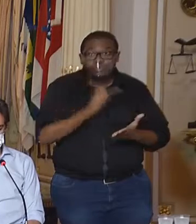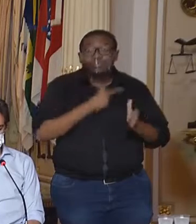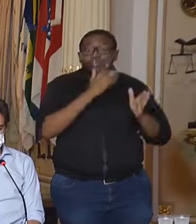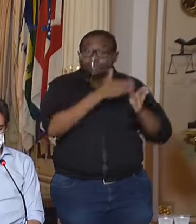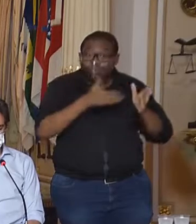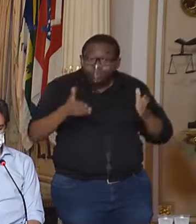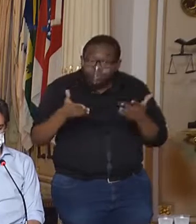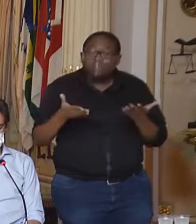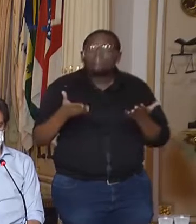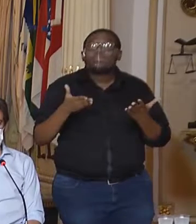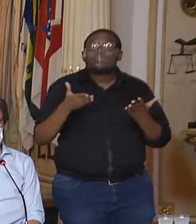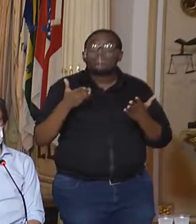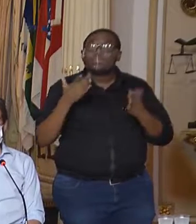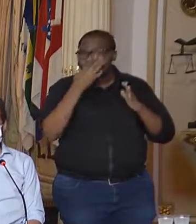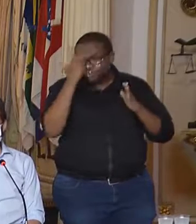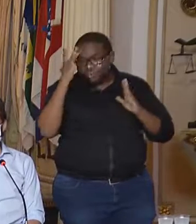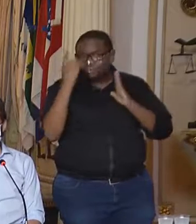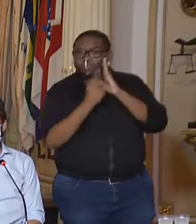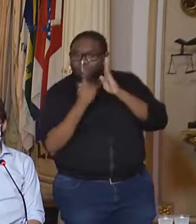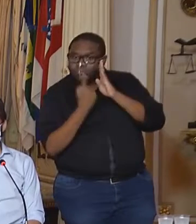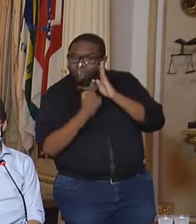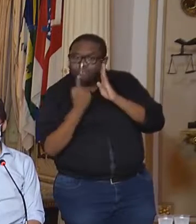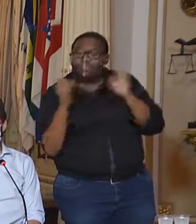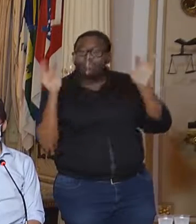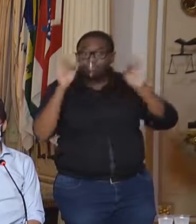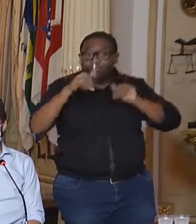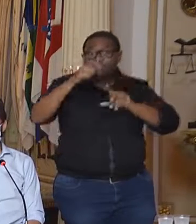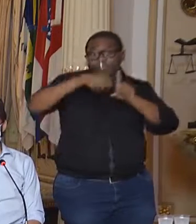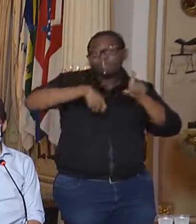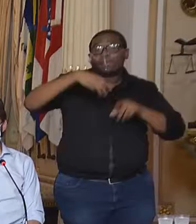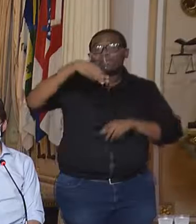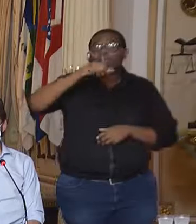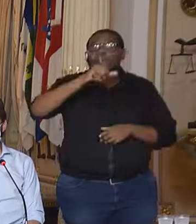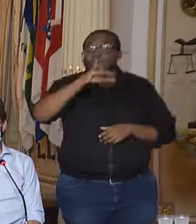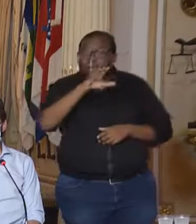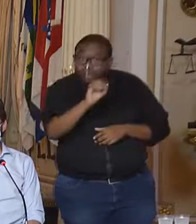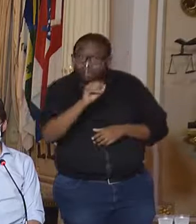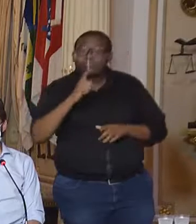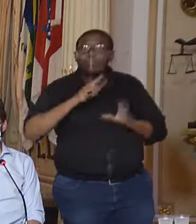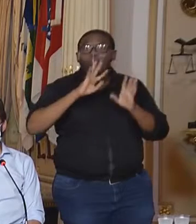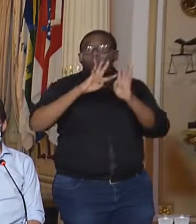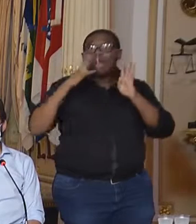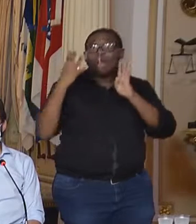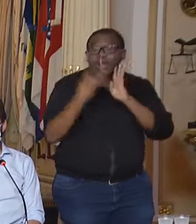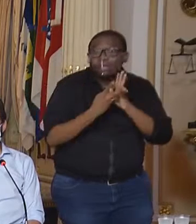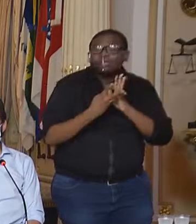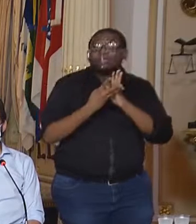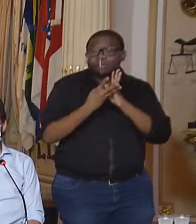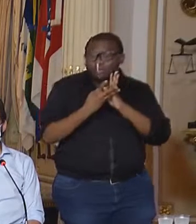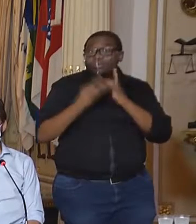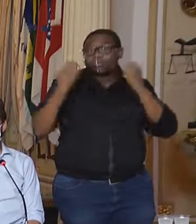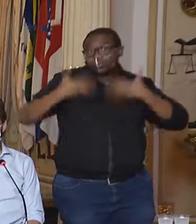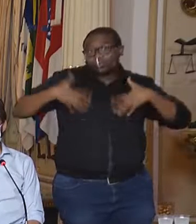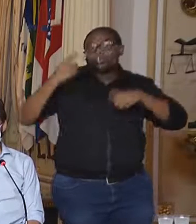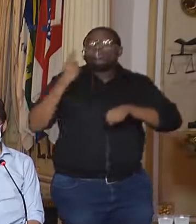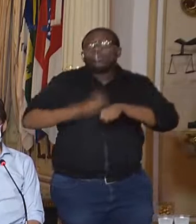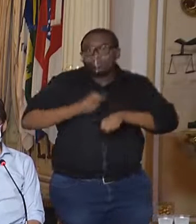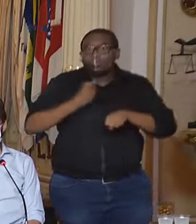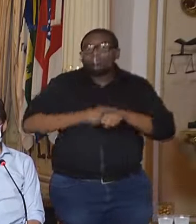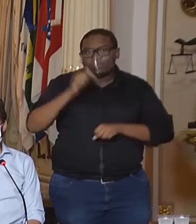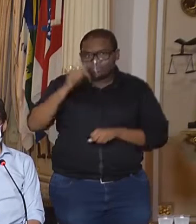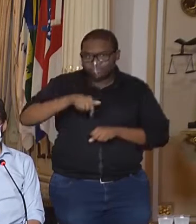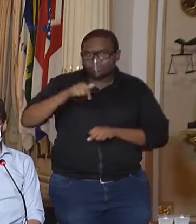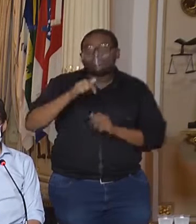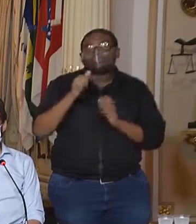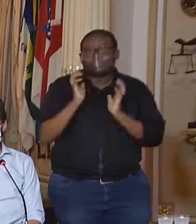levava ao isolamento social, chegando ao final do mês de maio, com a quarentena rígida aqui na região metropolitana. A partir